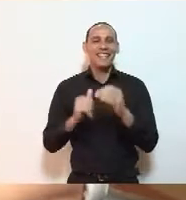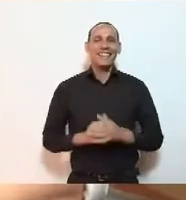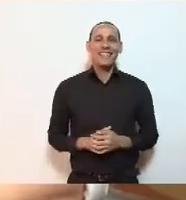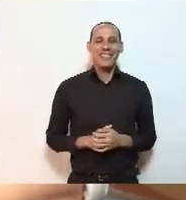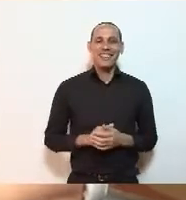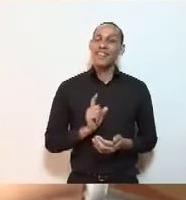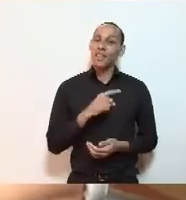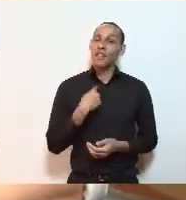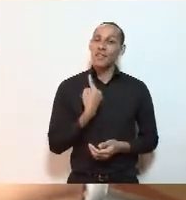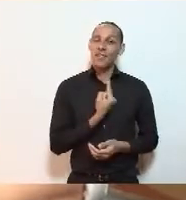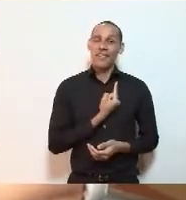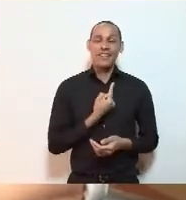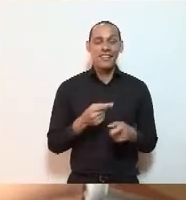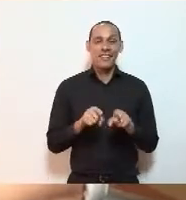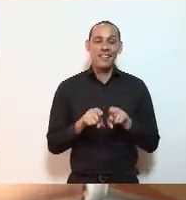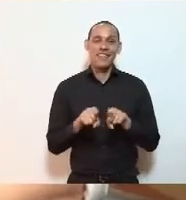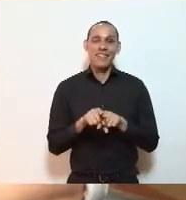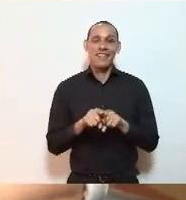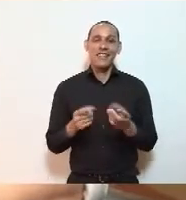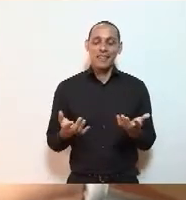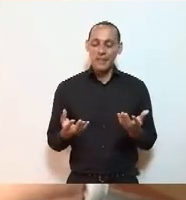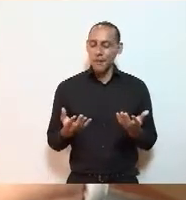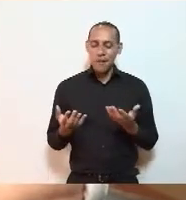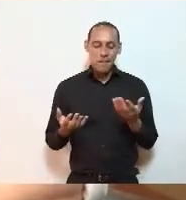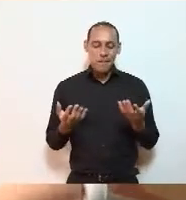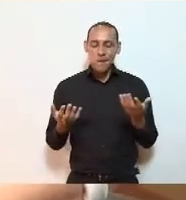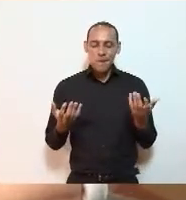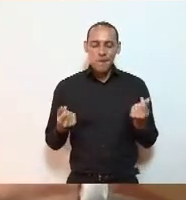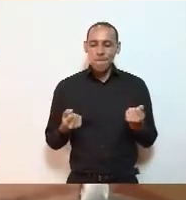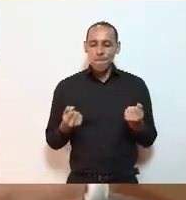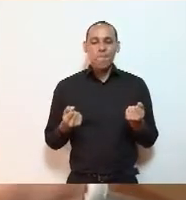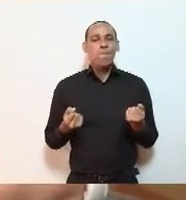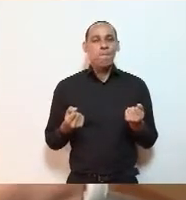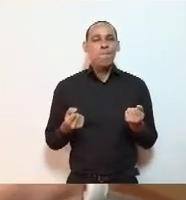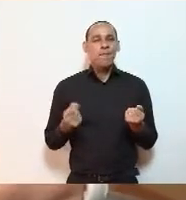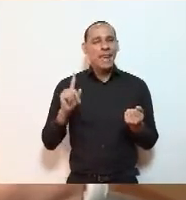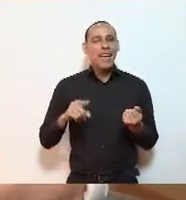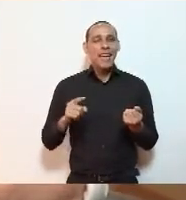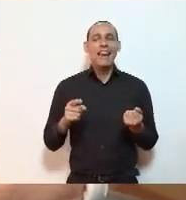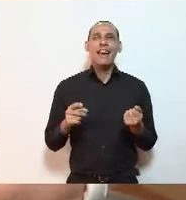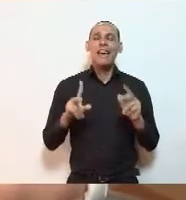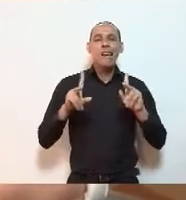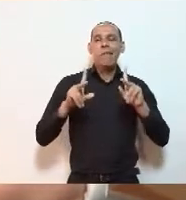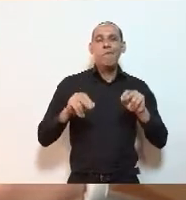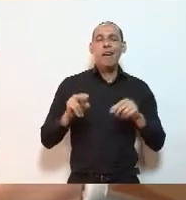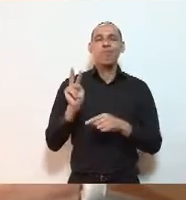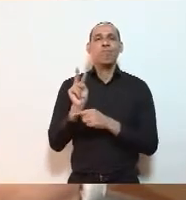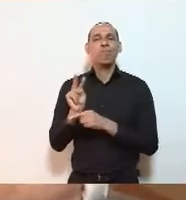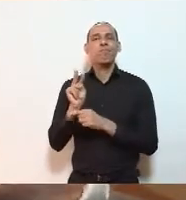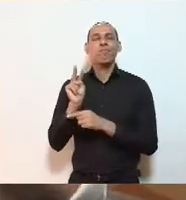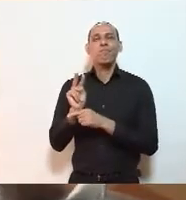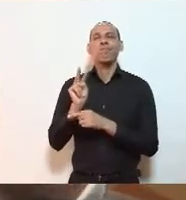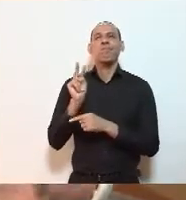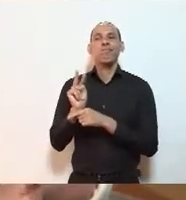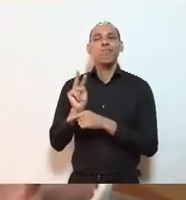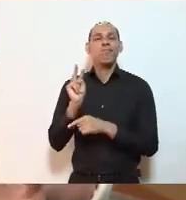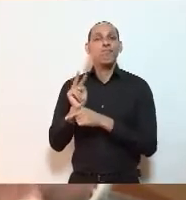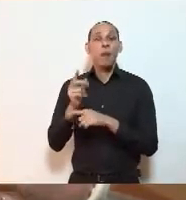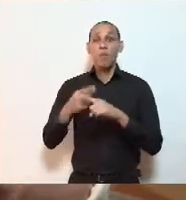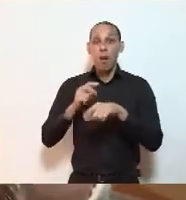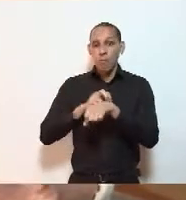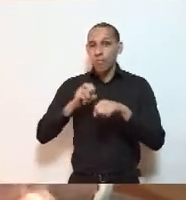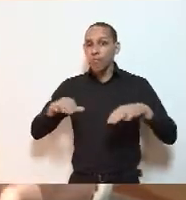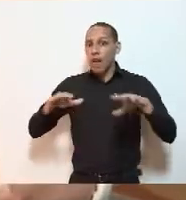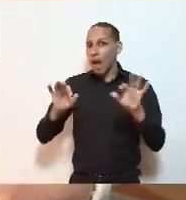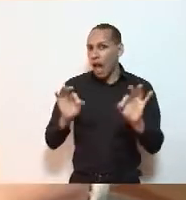E, para nós, também é uma nota de esperança ver que, numa pandemia que não acabou,